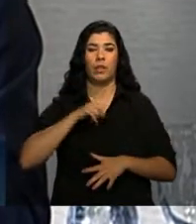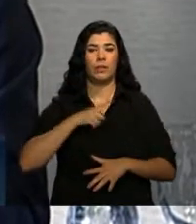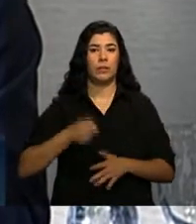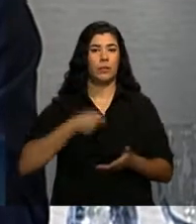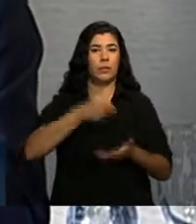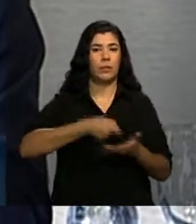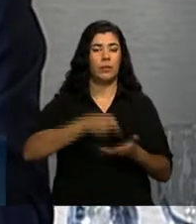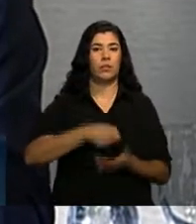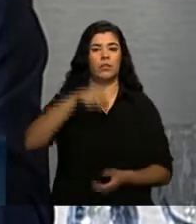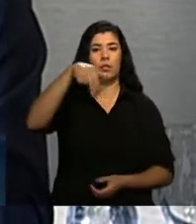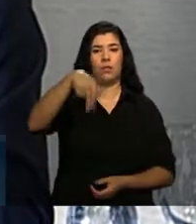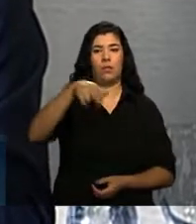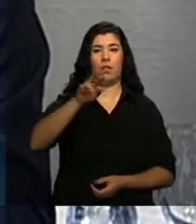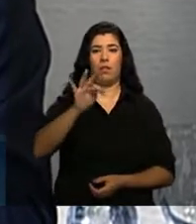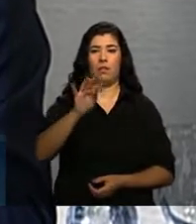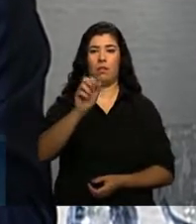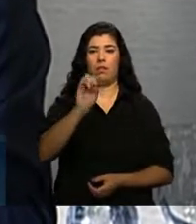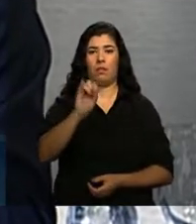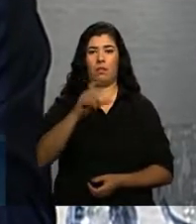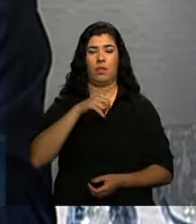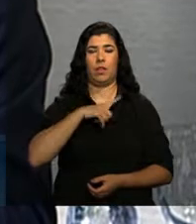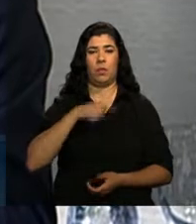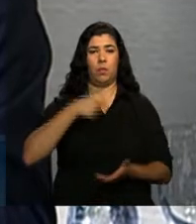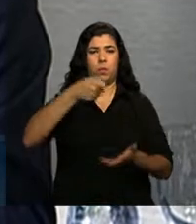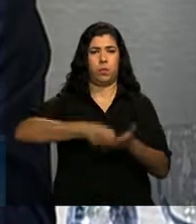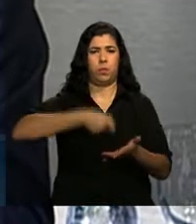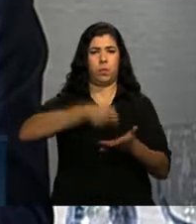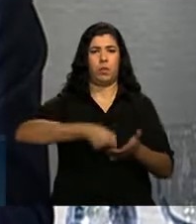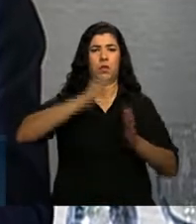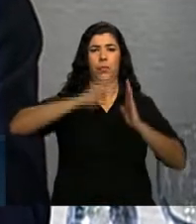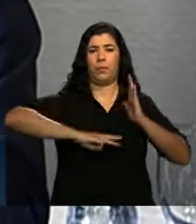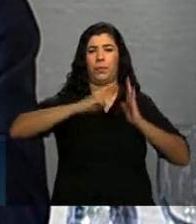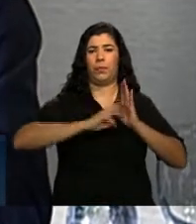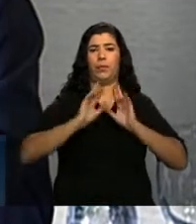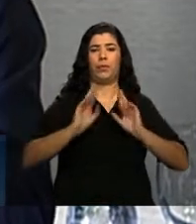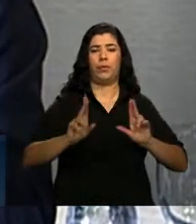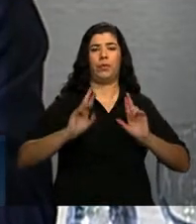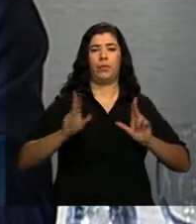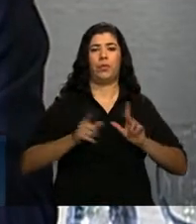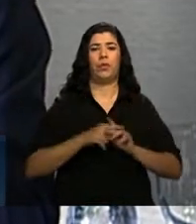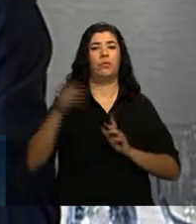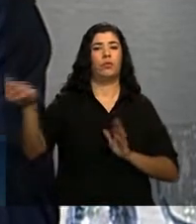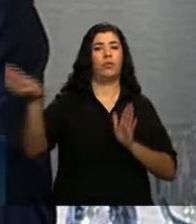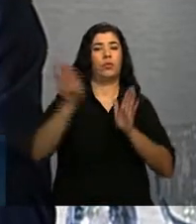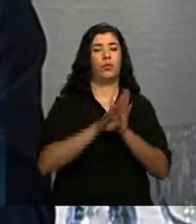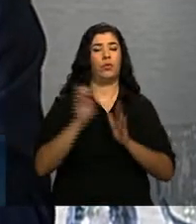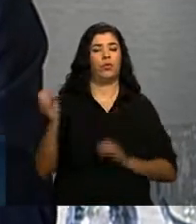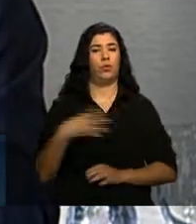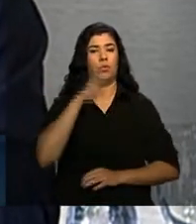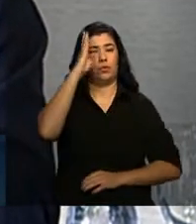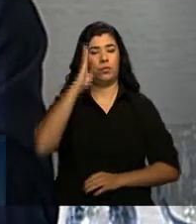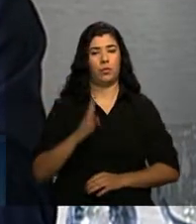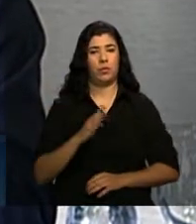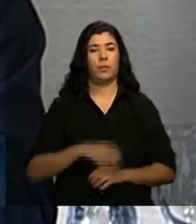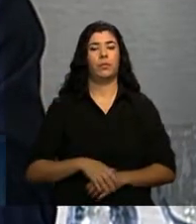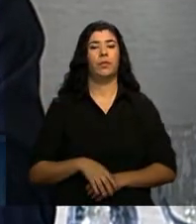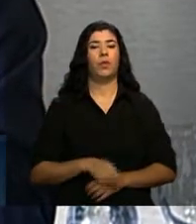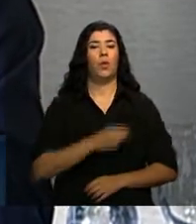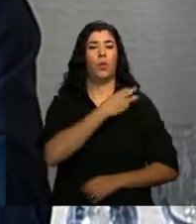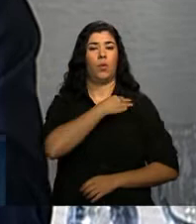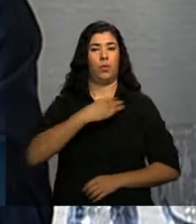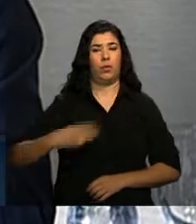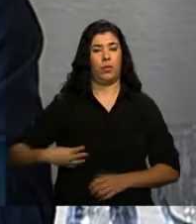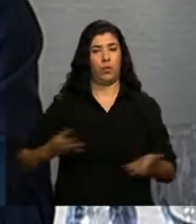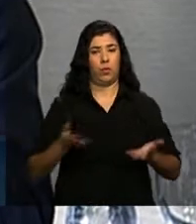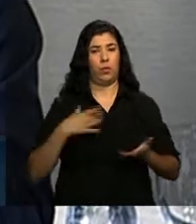extorsivo e que inviabilizava a aplicação daquela metodologia, o ministro Artur Quioro comandou